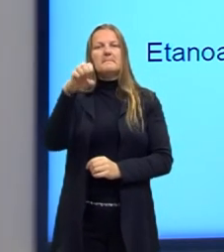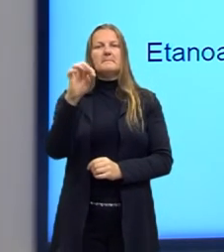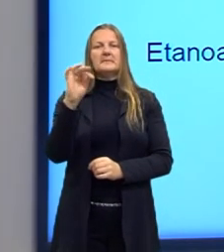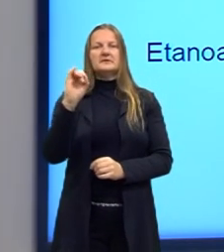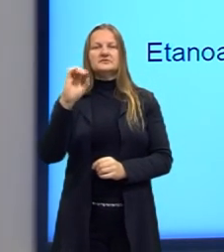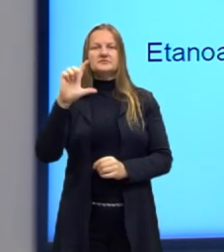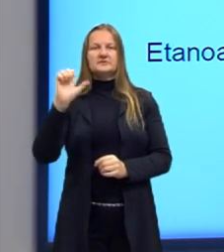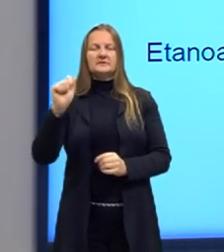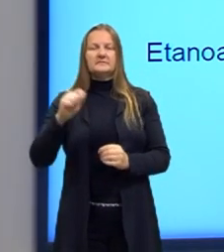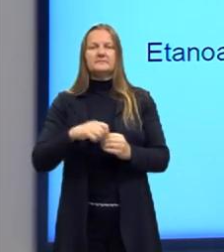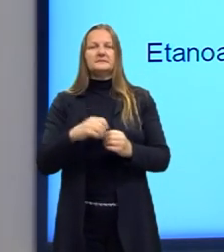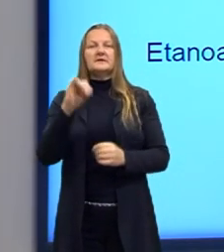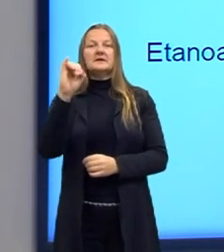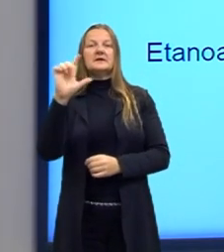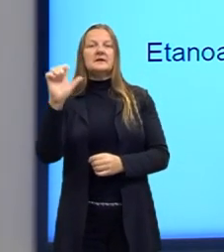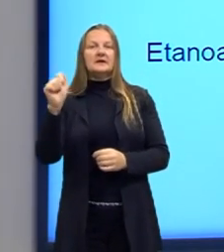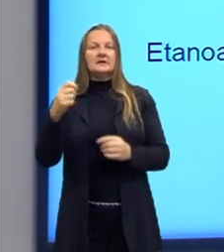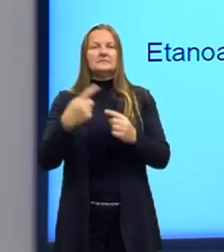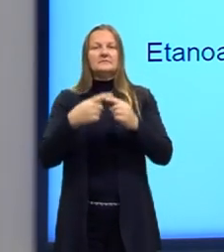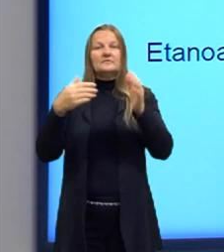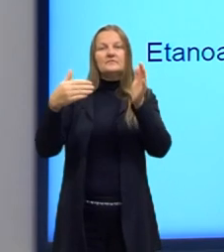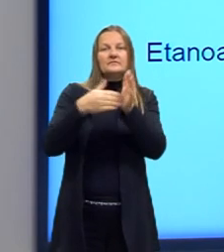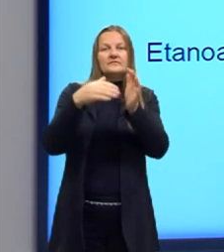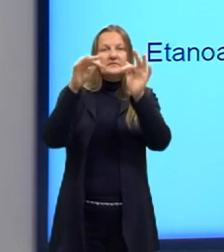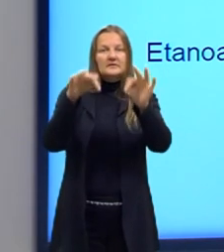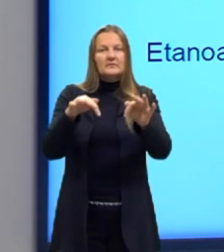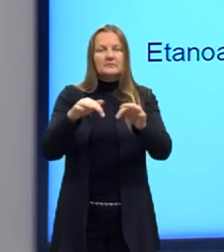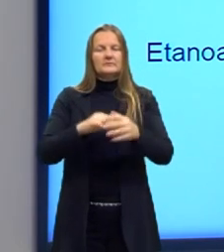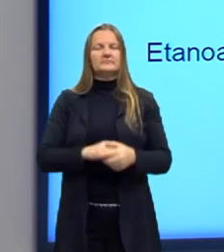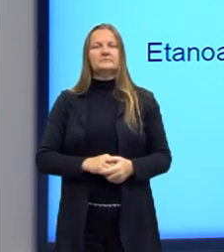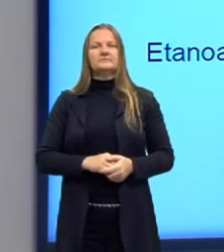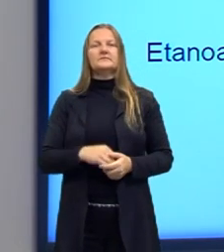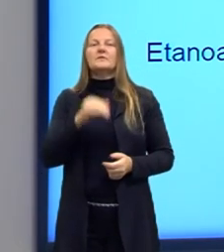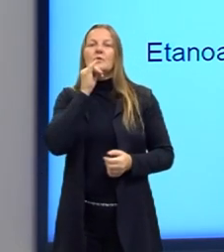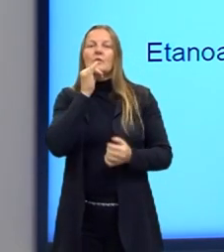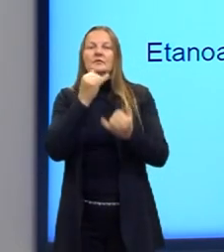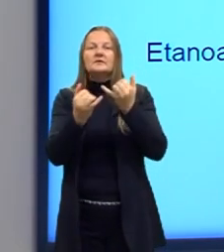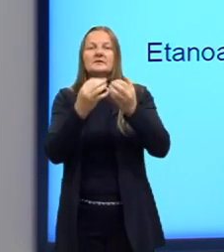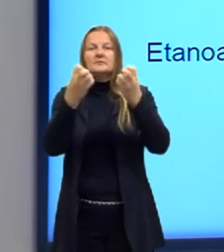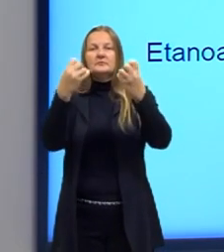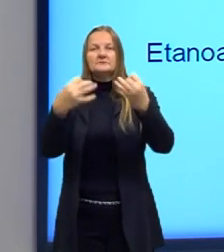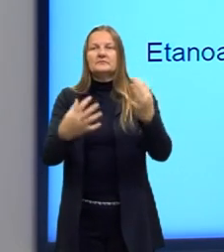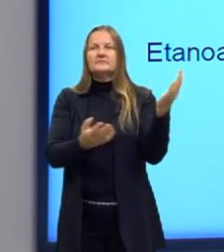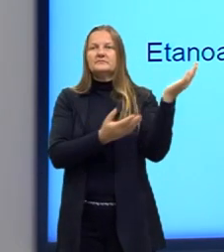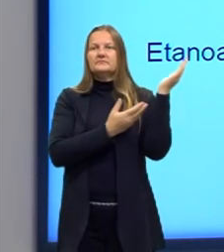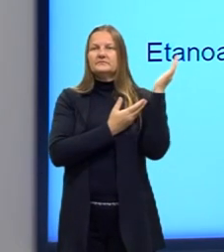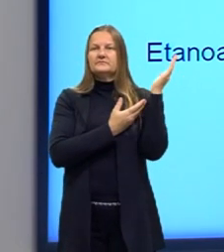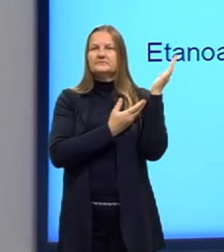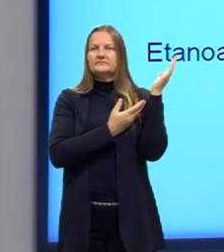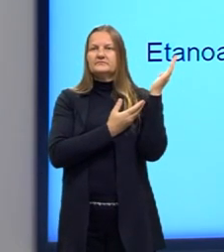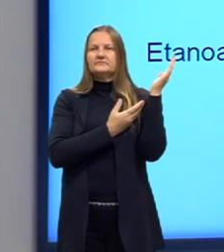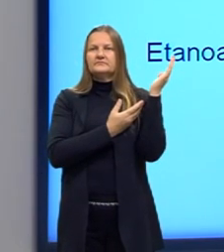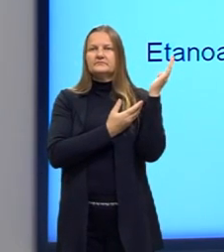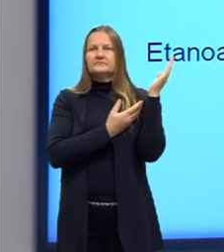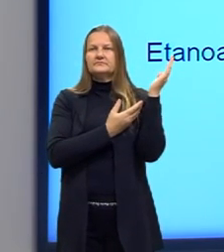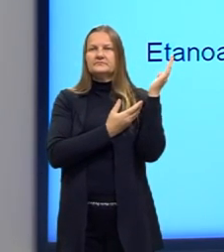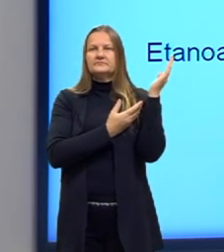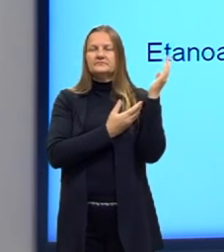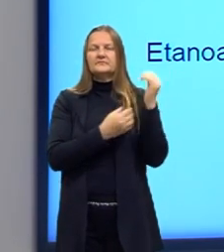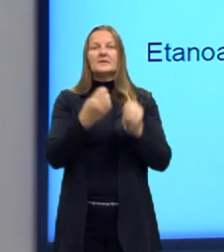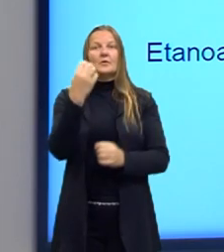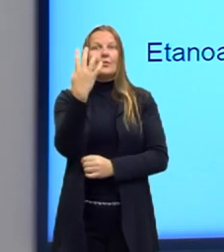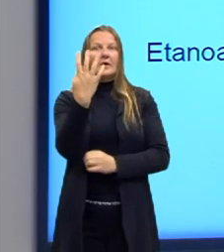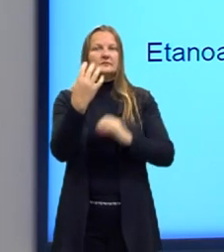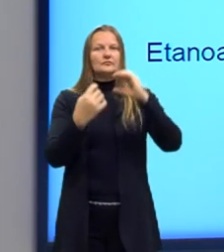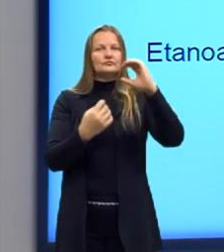utilizando o ila na terminação. Outro exemplo, aqui eu tenho um, dois, três, quatro